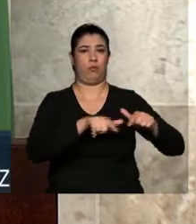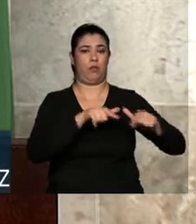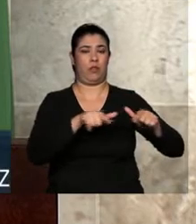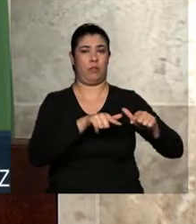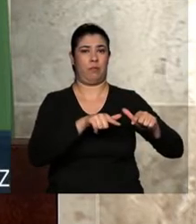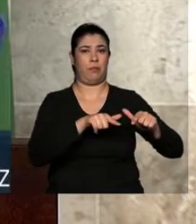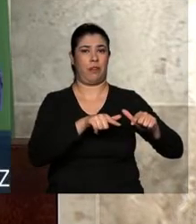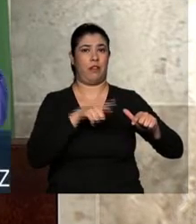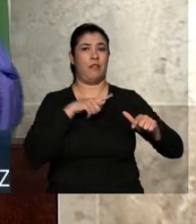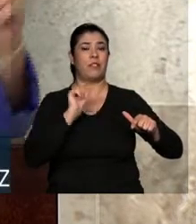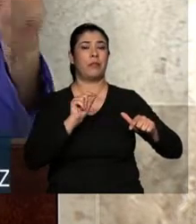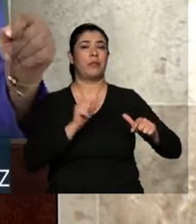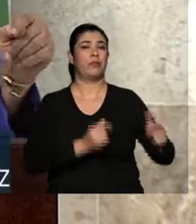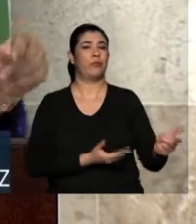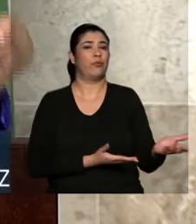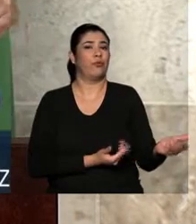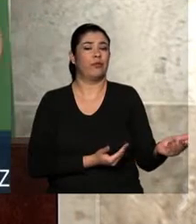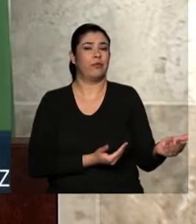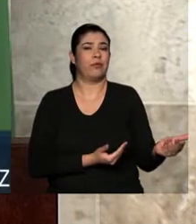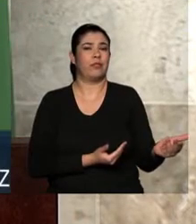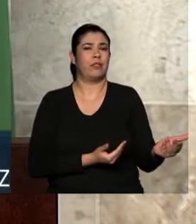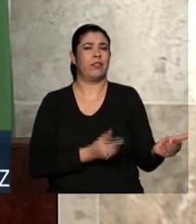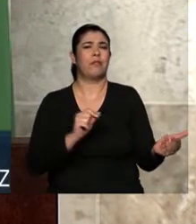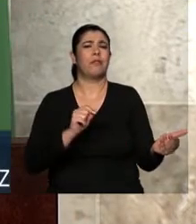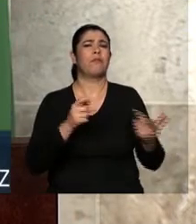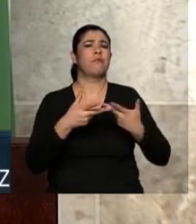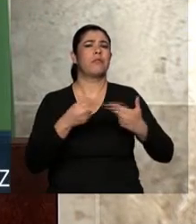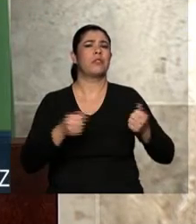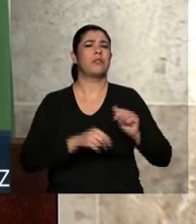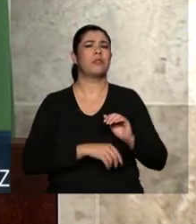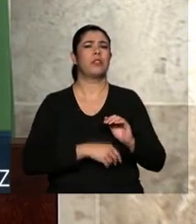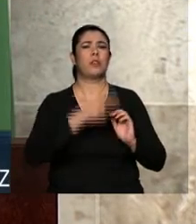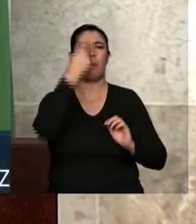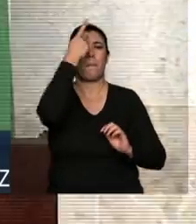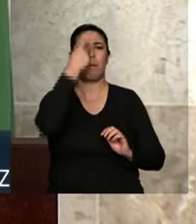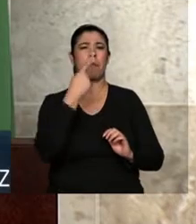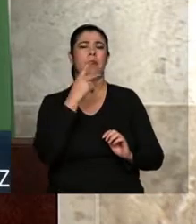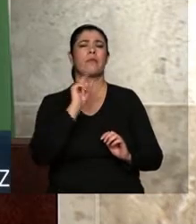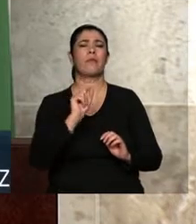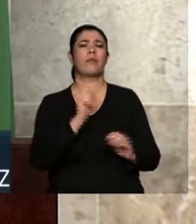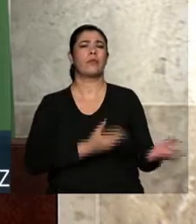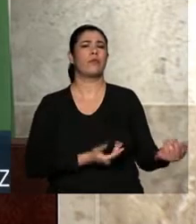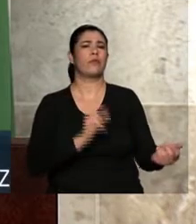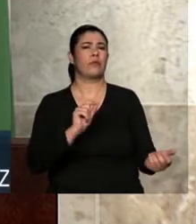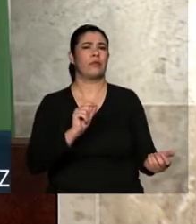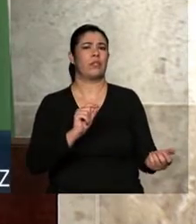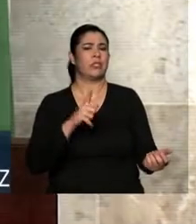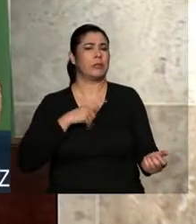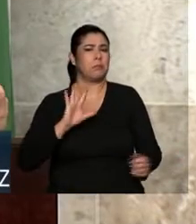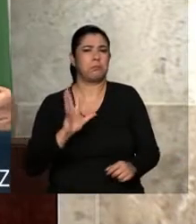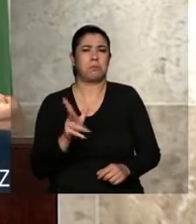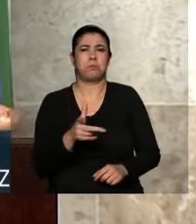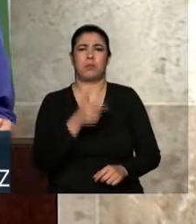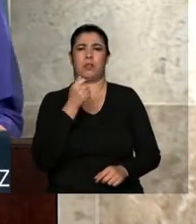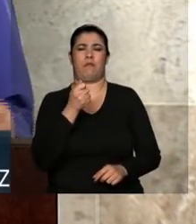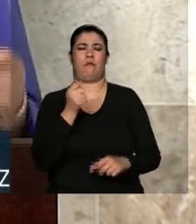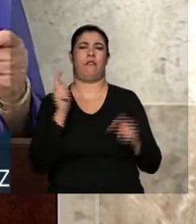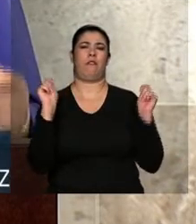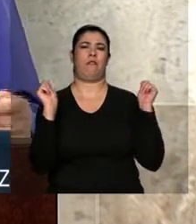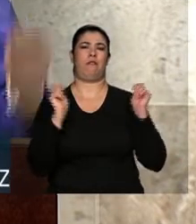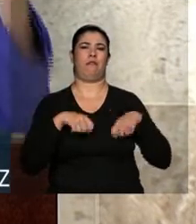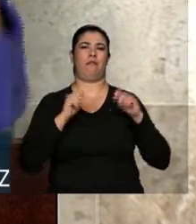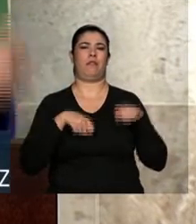jovens com tudo aquilo que caracteriza um jovem, que é a incrível capacidade